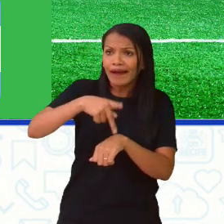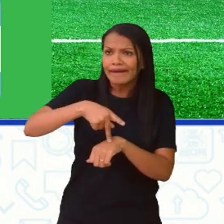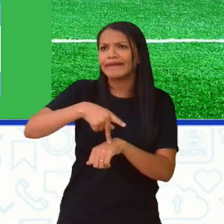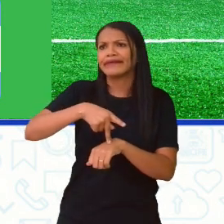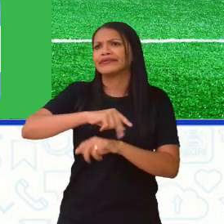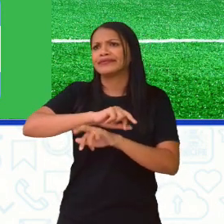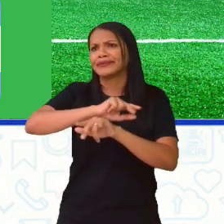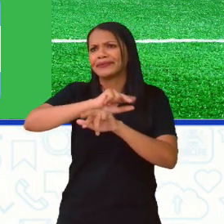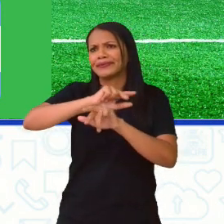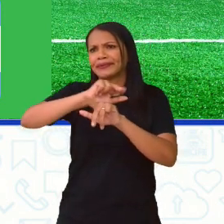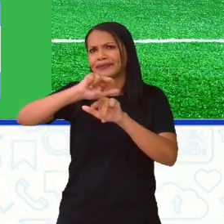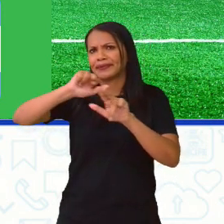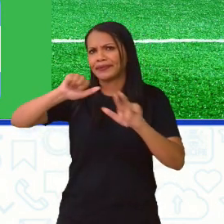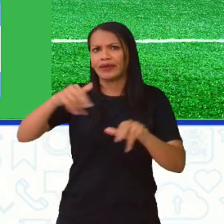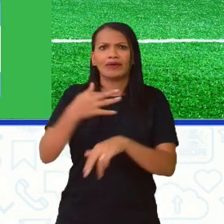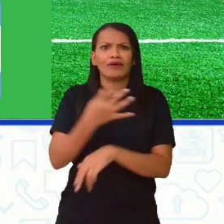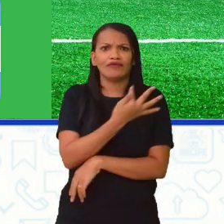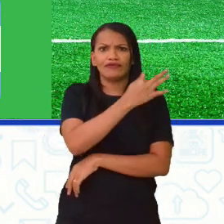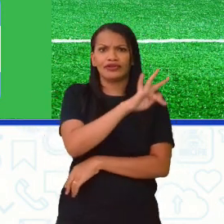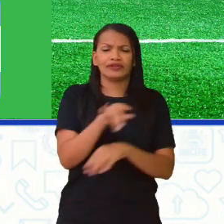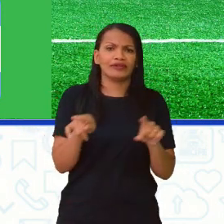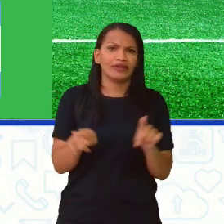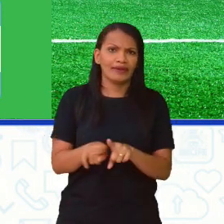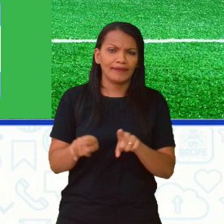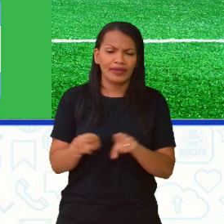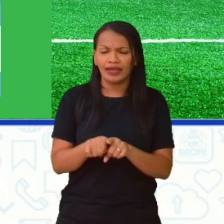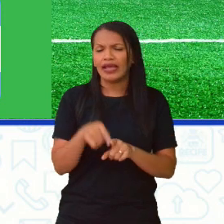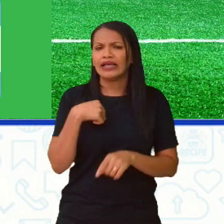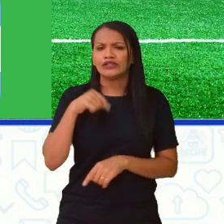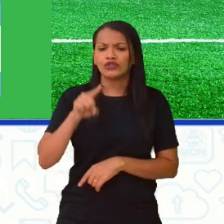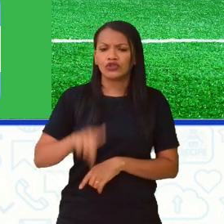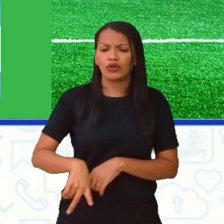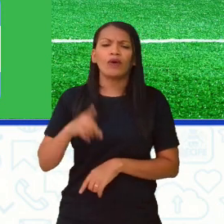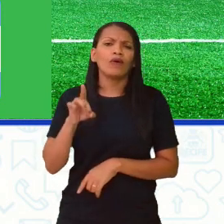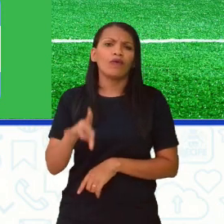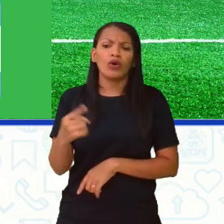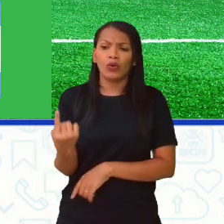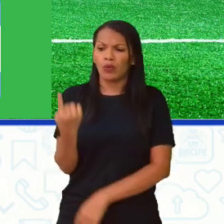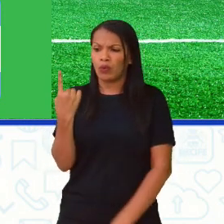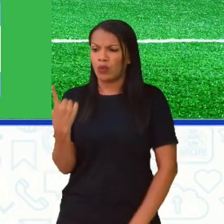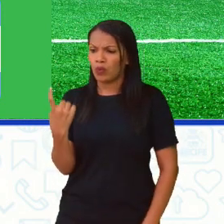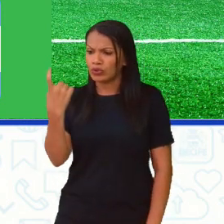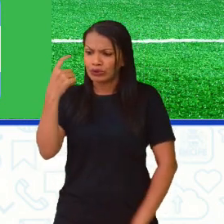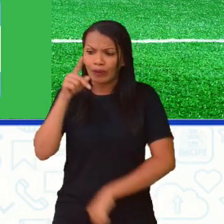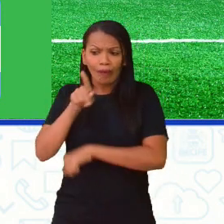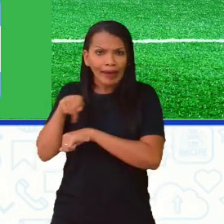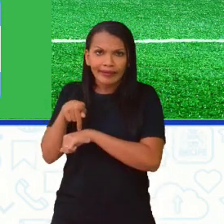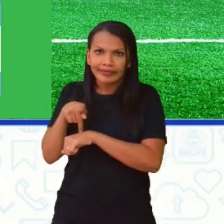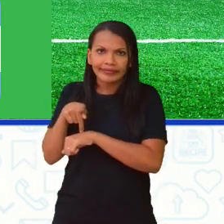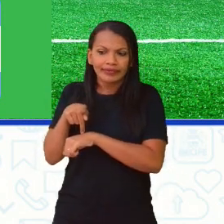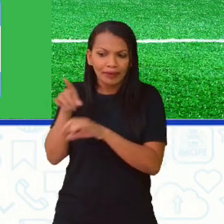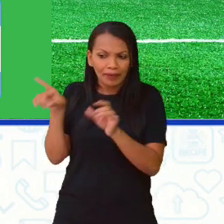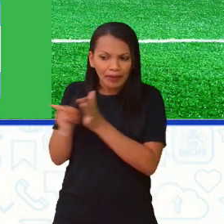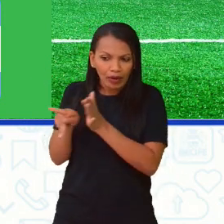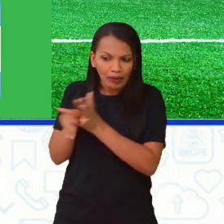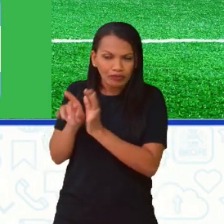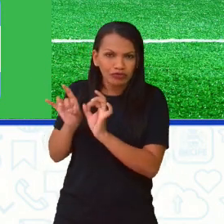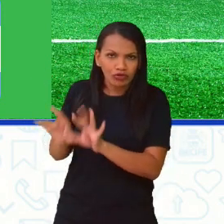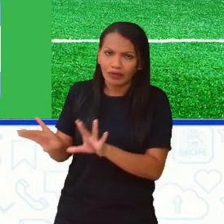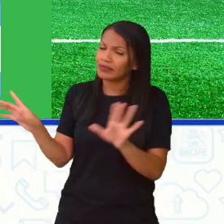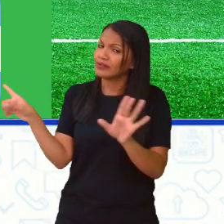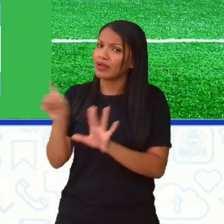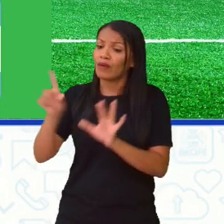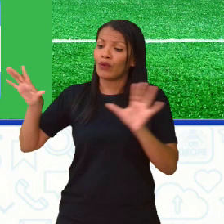responsáveis pela criação da FIFA. Então, ela não é uma produção de um único país exclusivamente. Ela é um